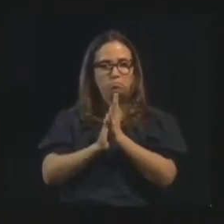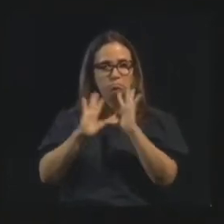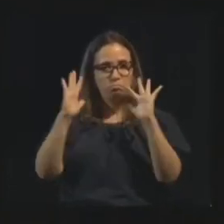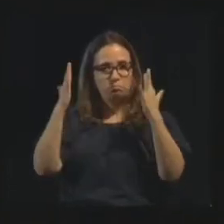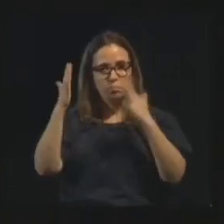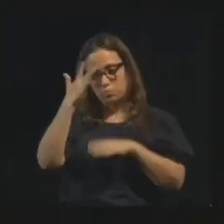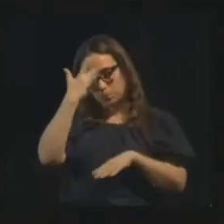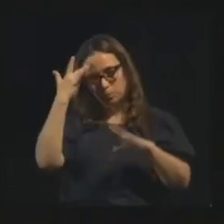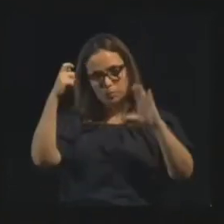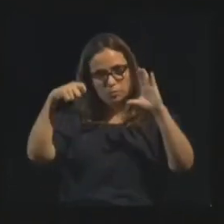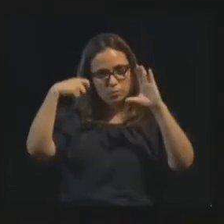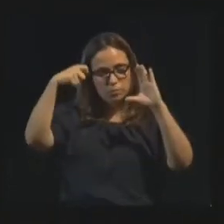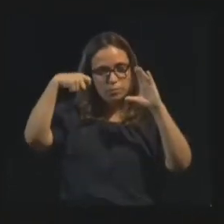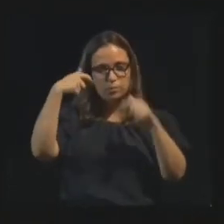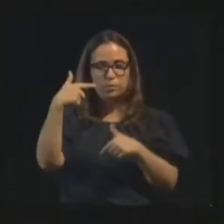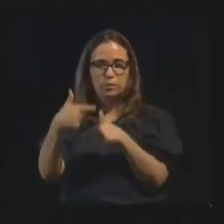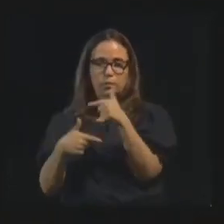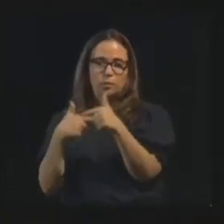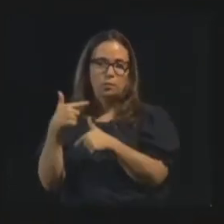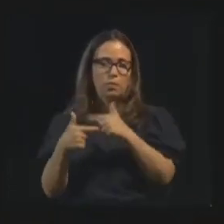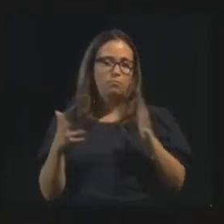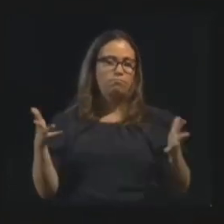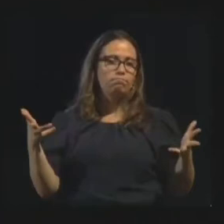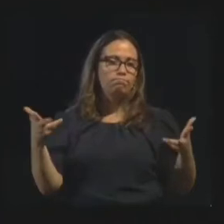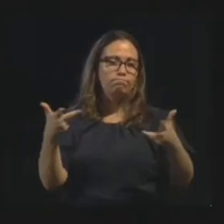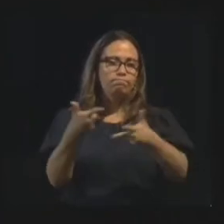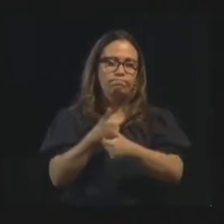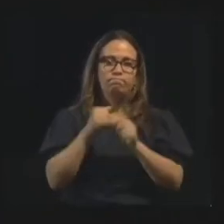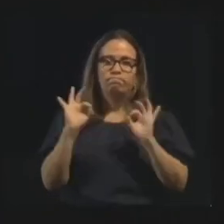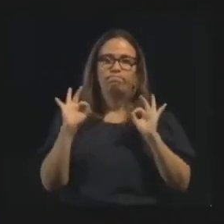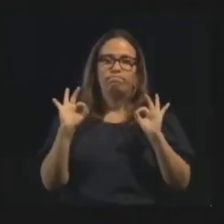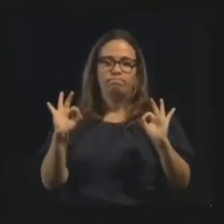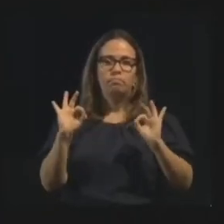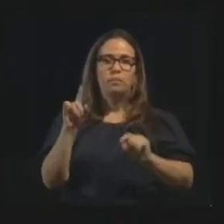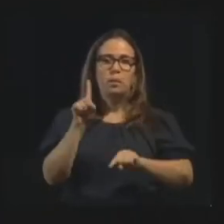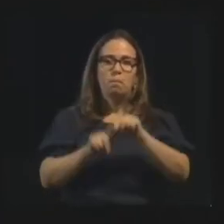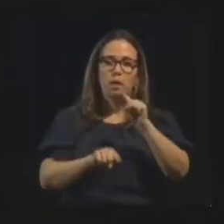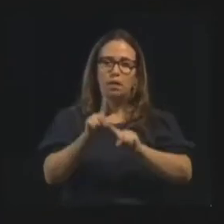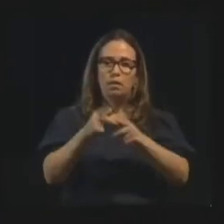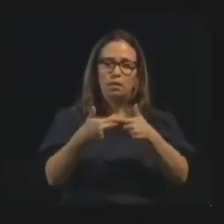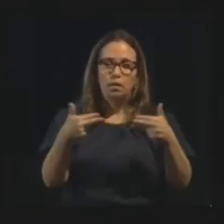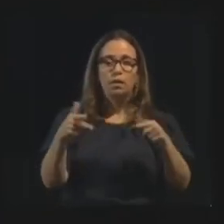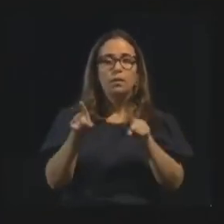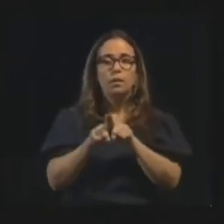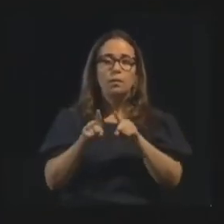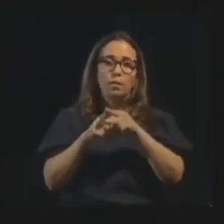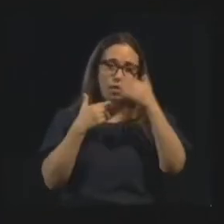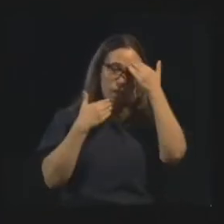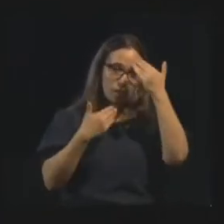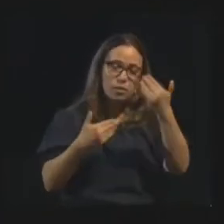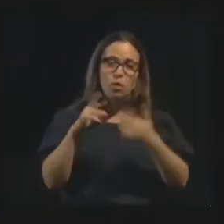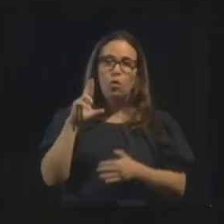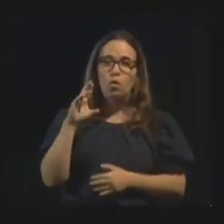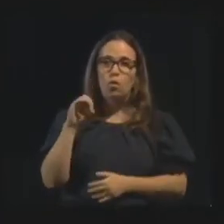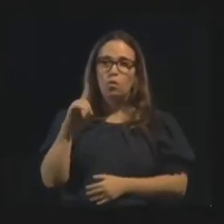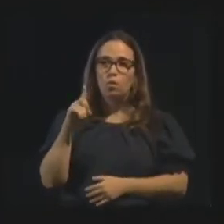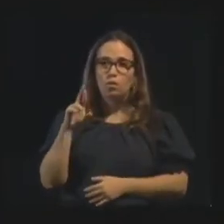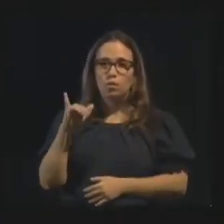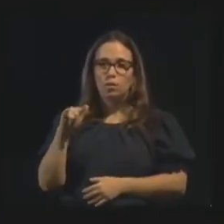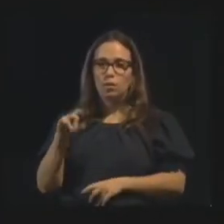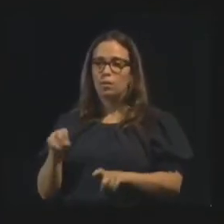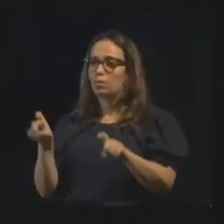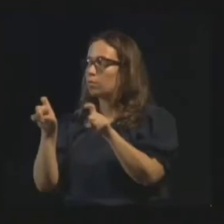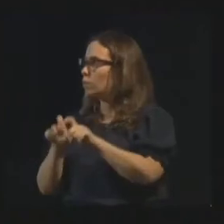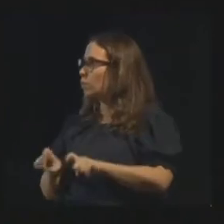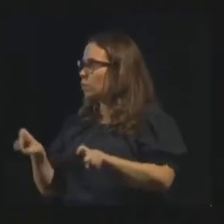que estão transmitindo, o trabalho está excelente, a qualidade, o material. Agradecer ao Rodrigo ali no computador,